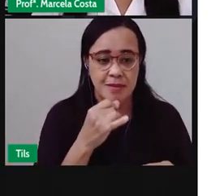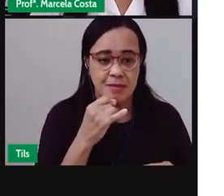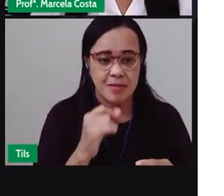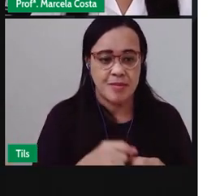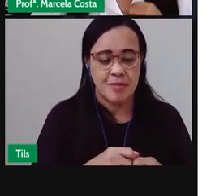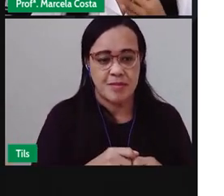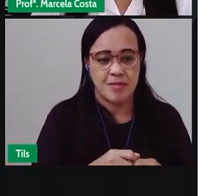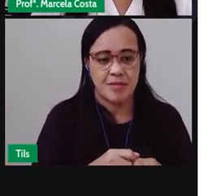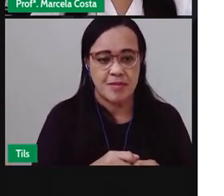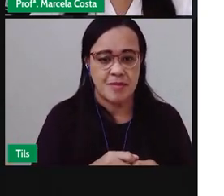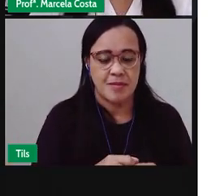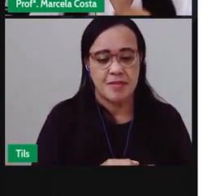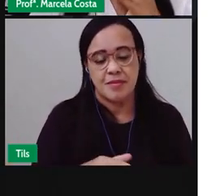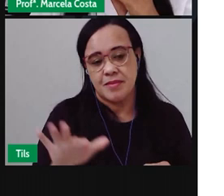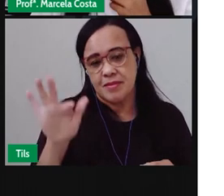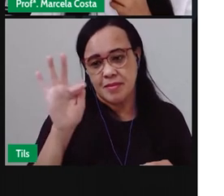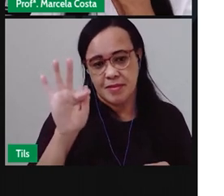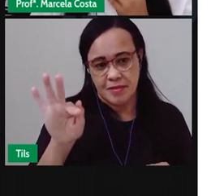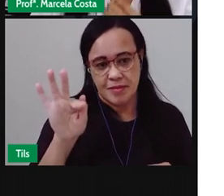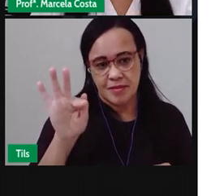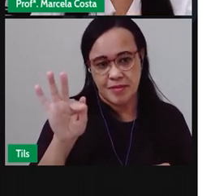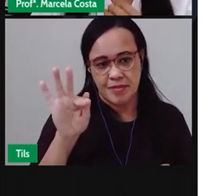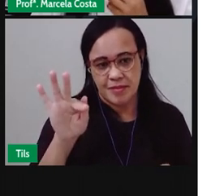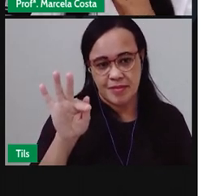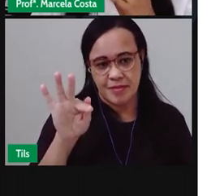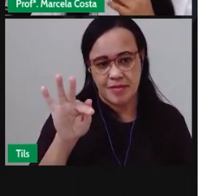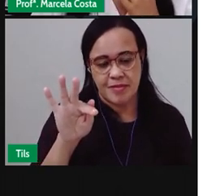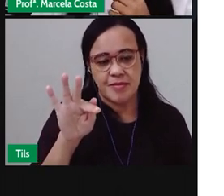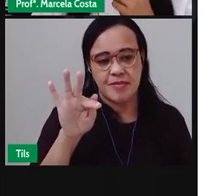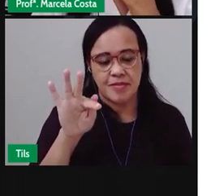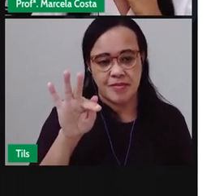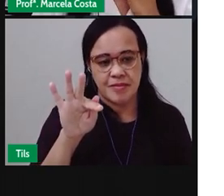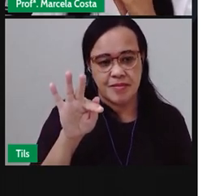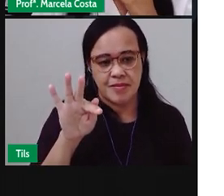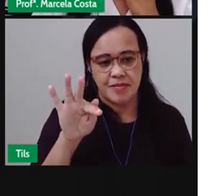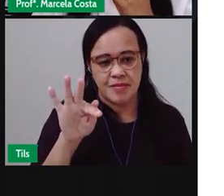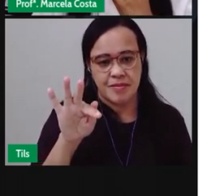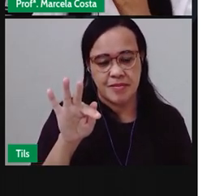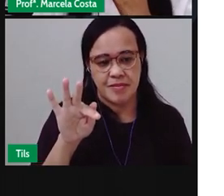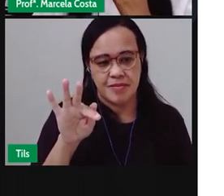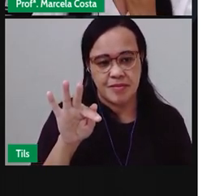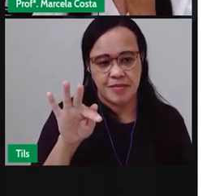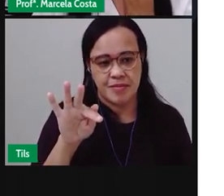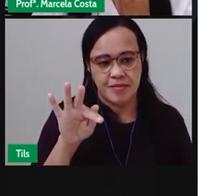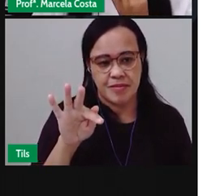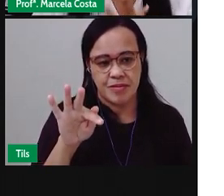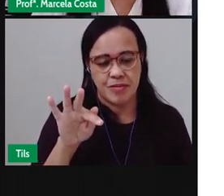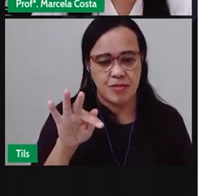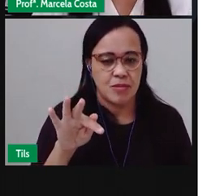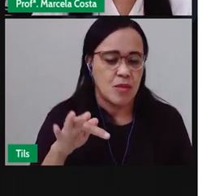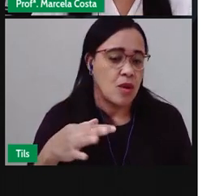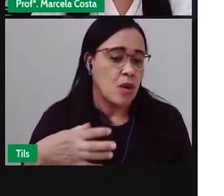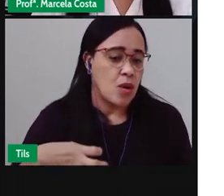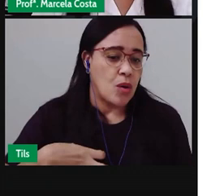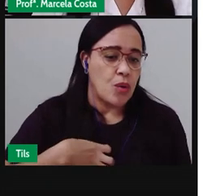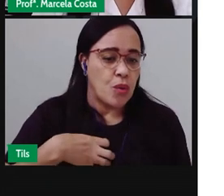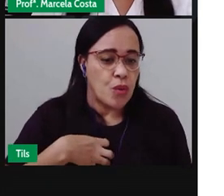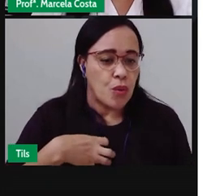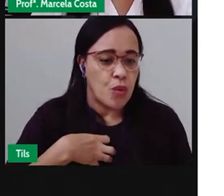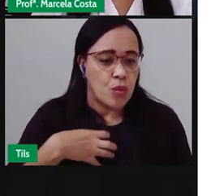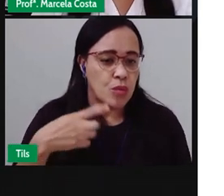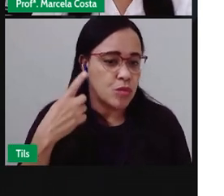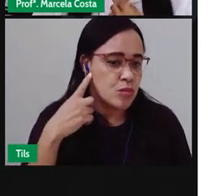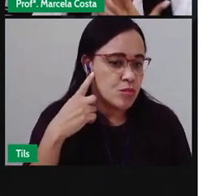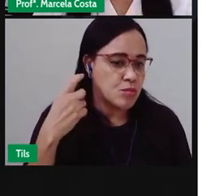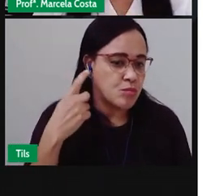a letra F, que o nome dela é F, mas o som emitido por